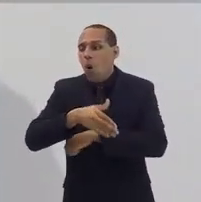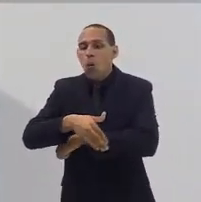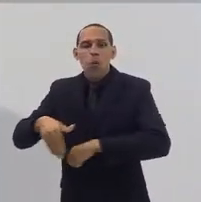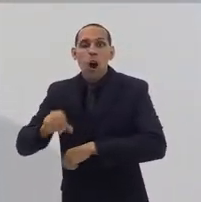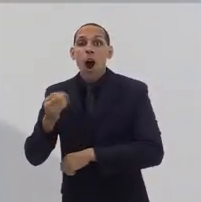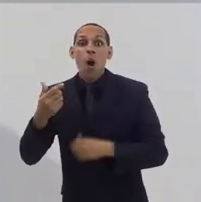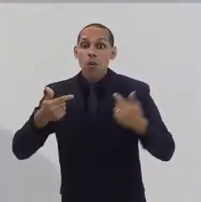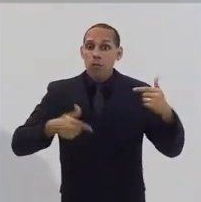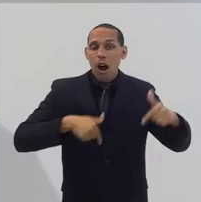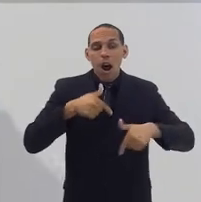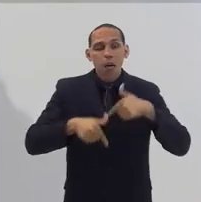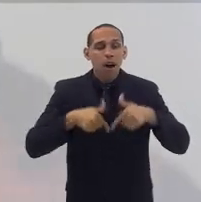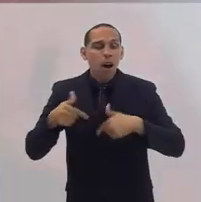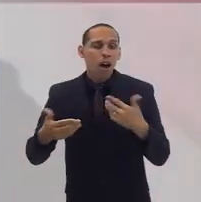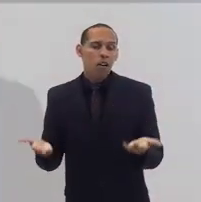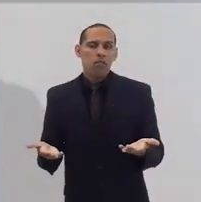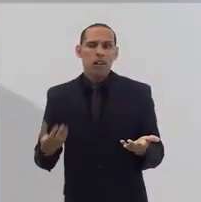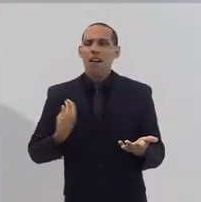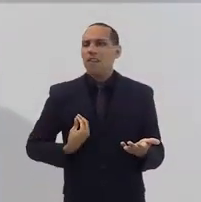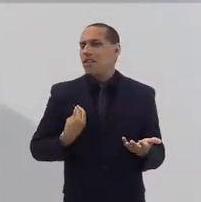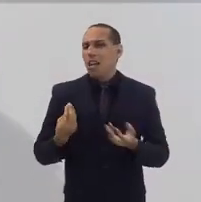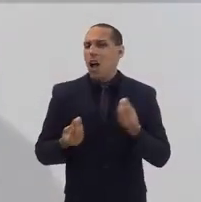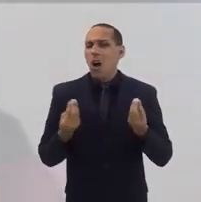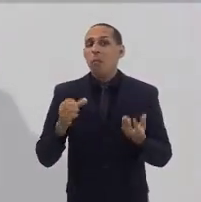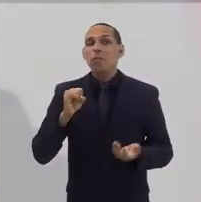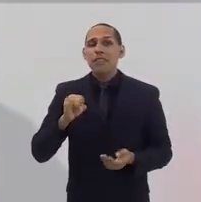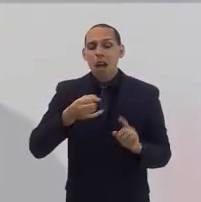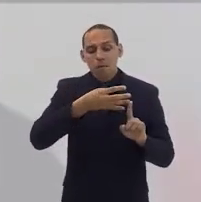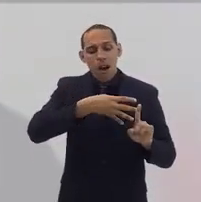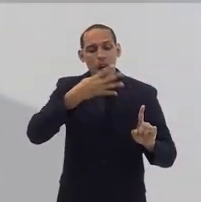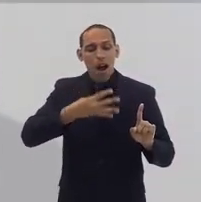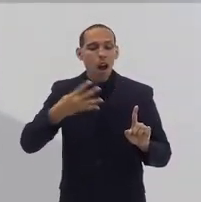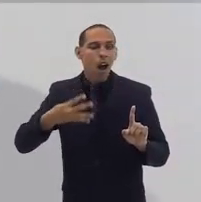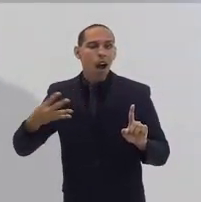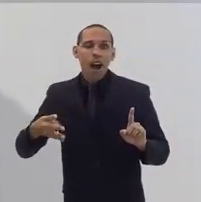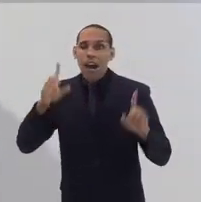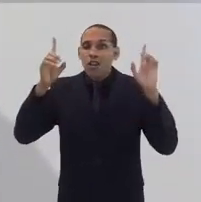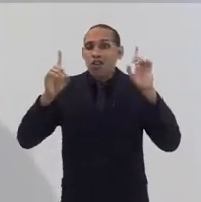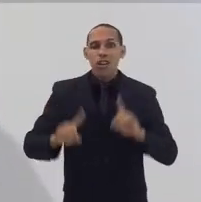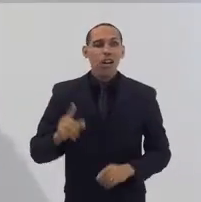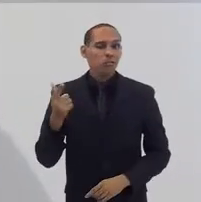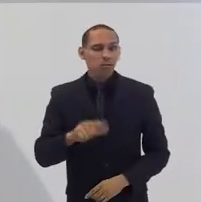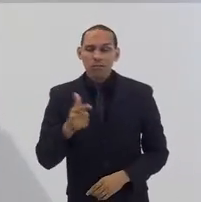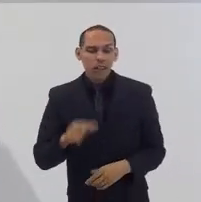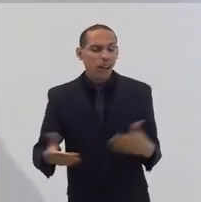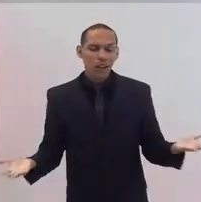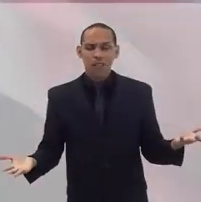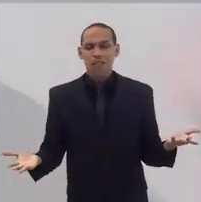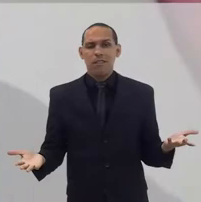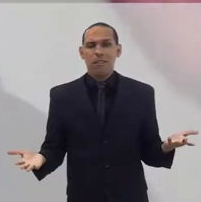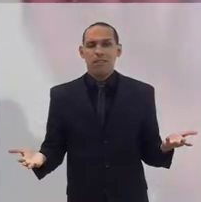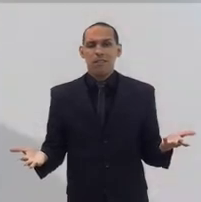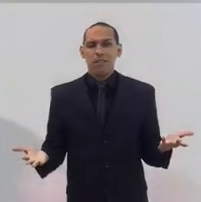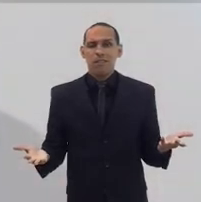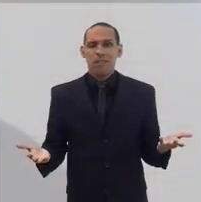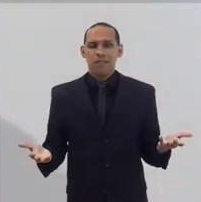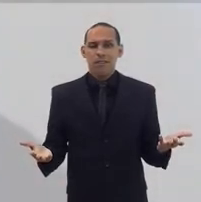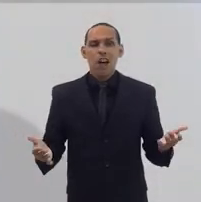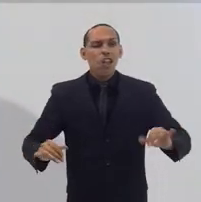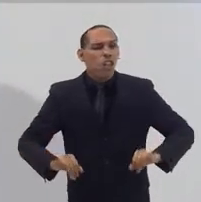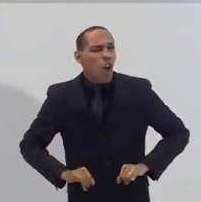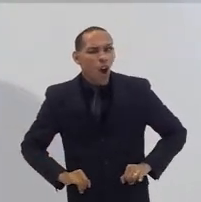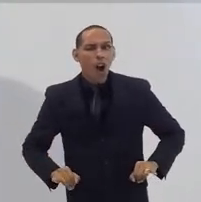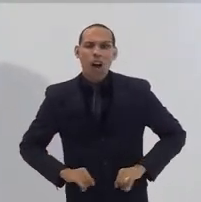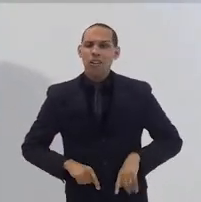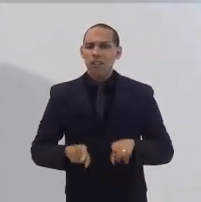oprimidas no trabalho? Como a vida vai se realizar se LGBTs não têm os seus direitos garantidos? E também podem